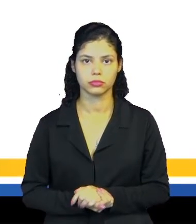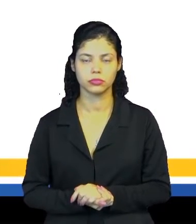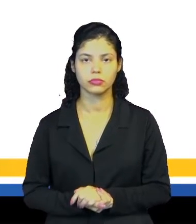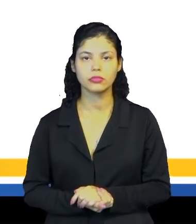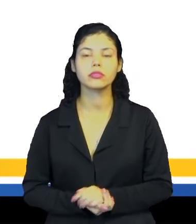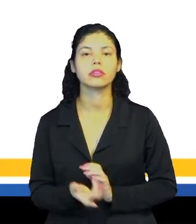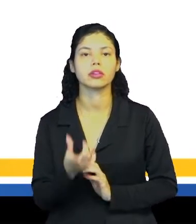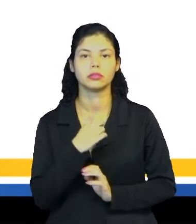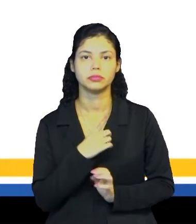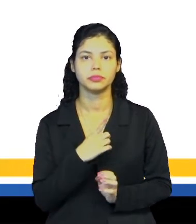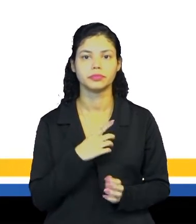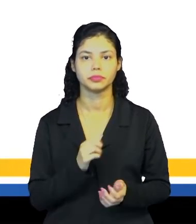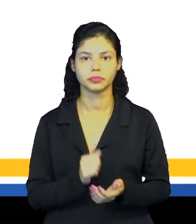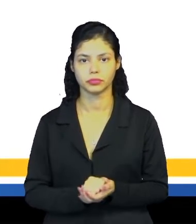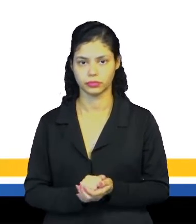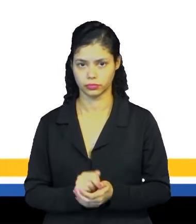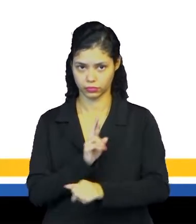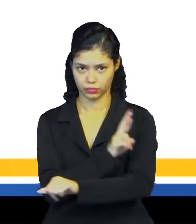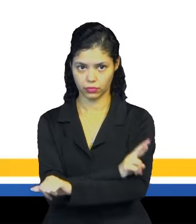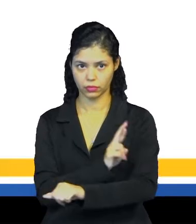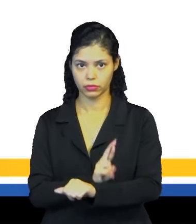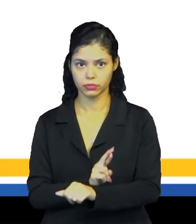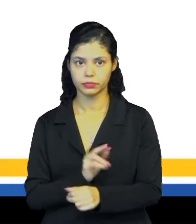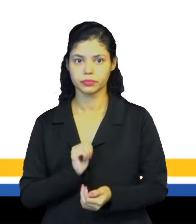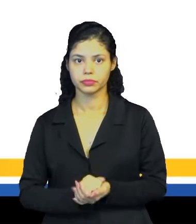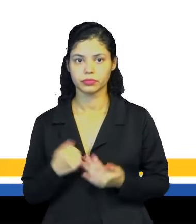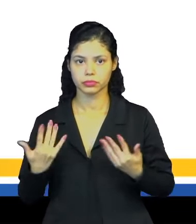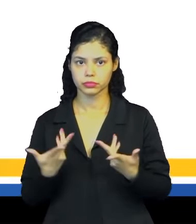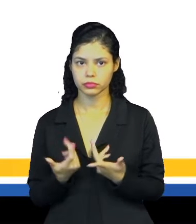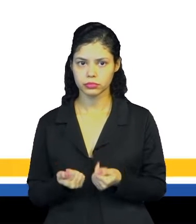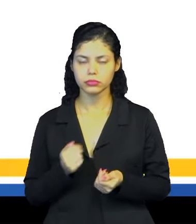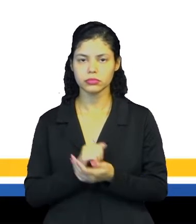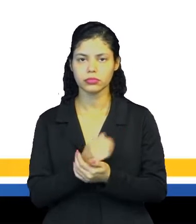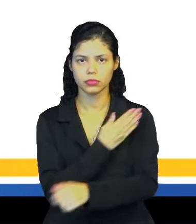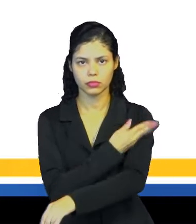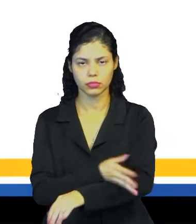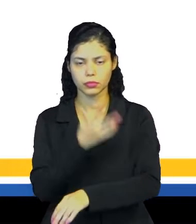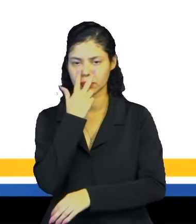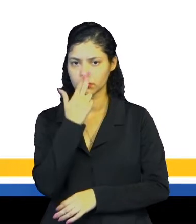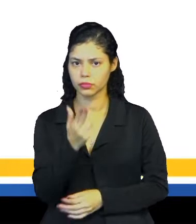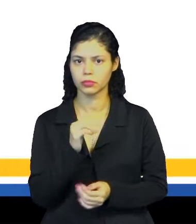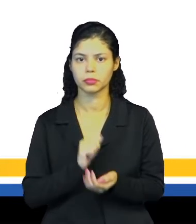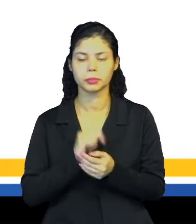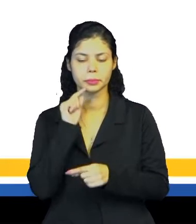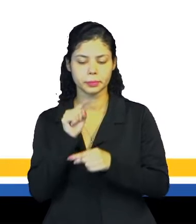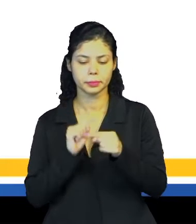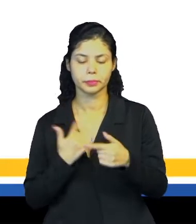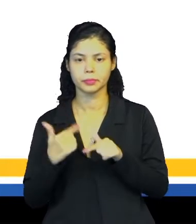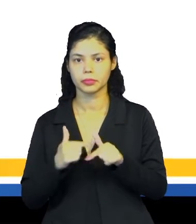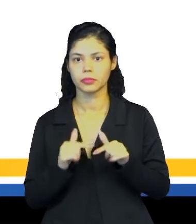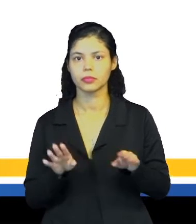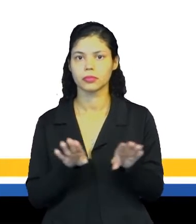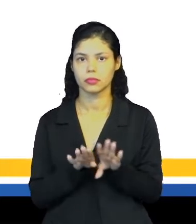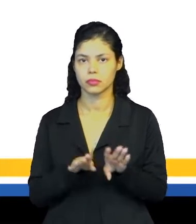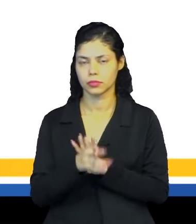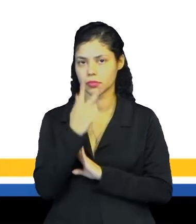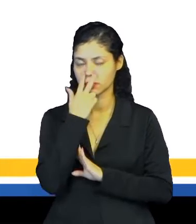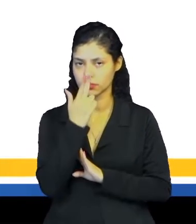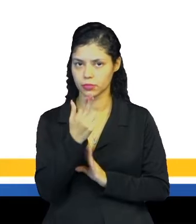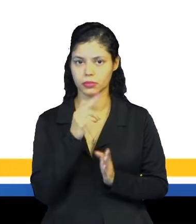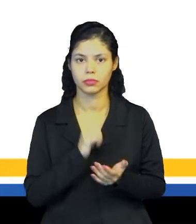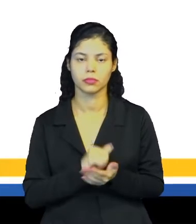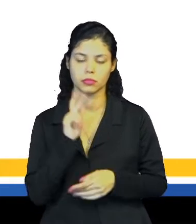Eles tinham religião, Hábitos, costumes e comportamentos similares. A divisão do trabalho também era parecida